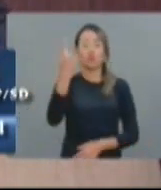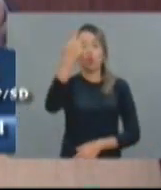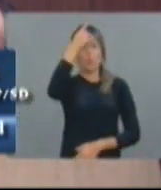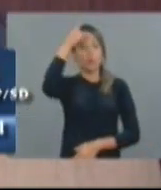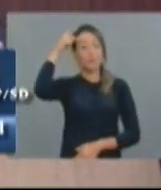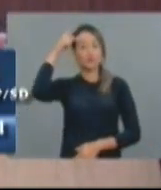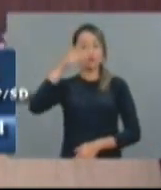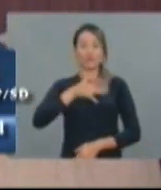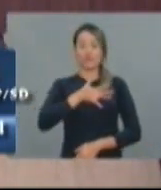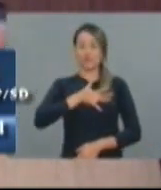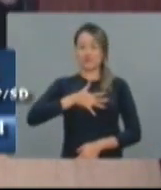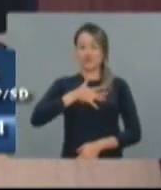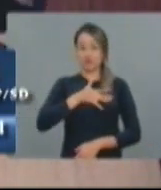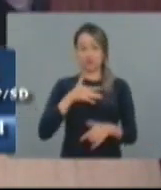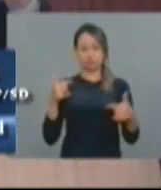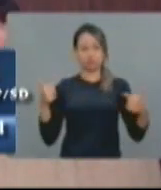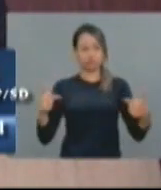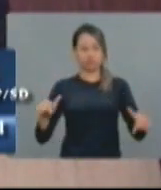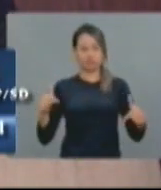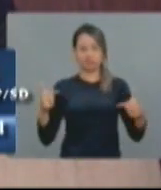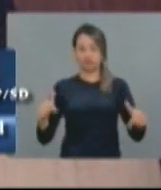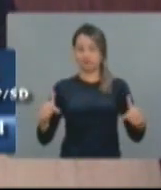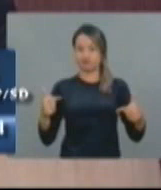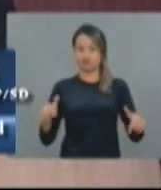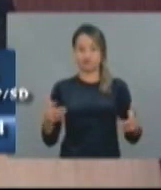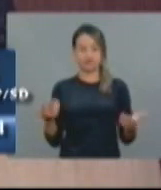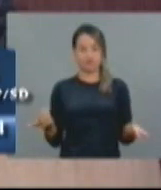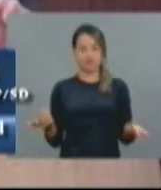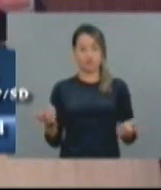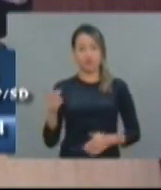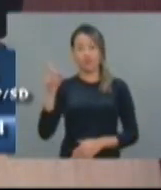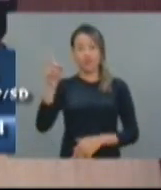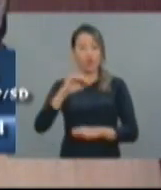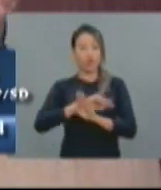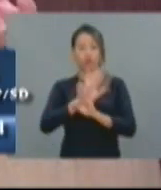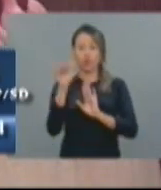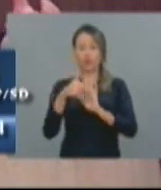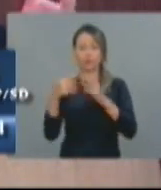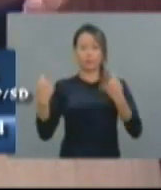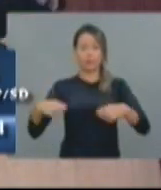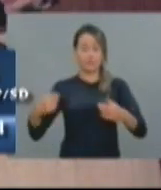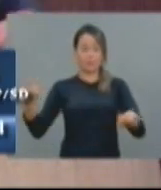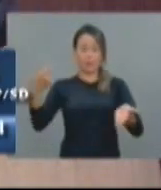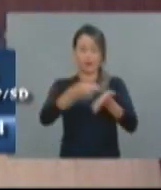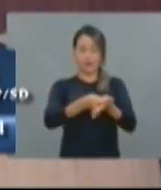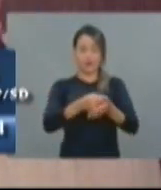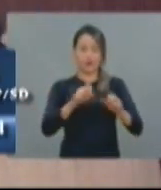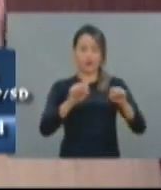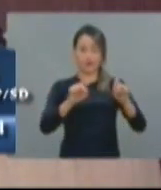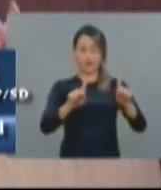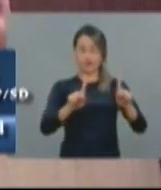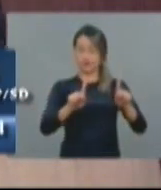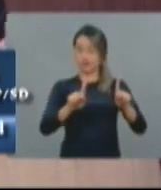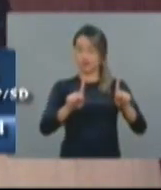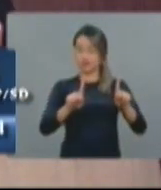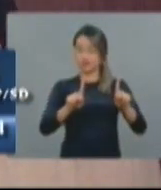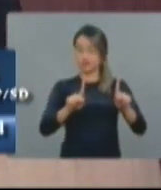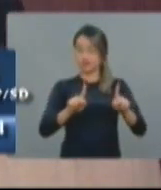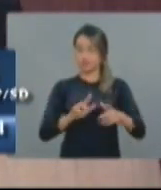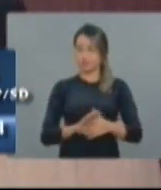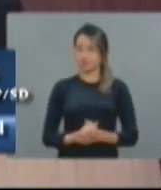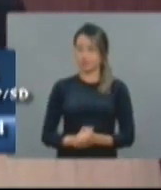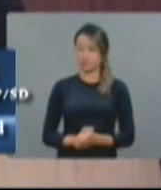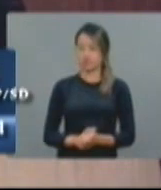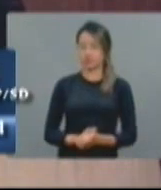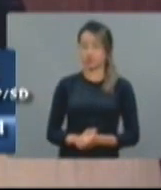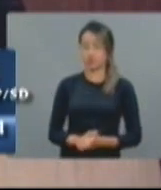uma só cidadã que se negue a contribuir. Agora, contribuir para algo concreto e